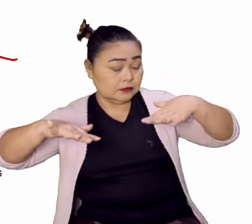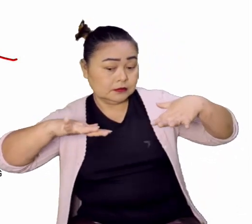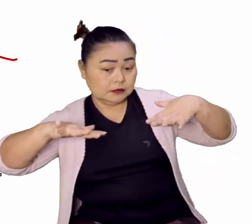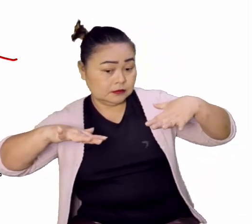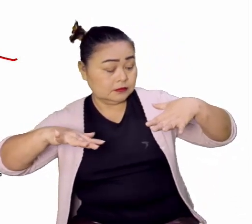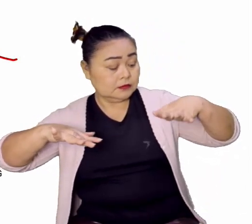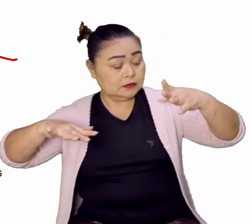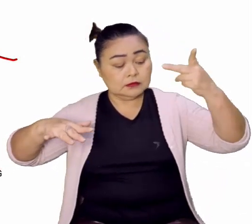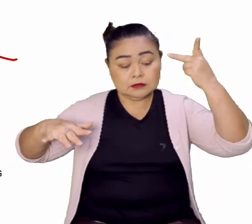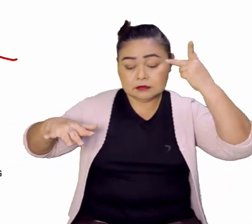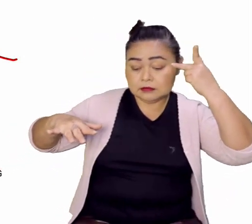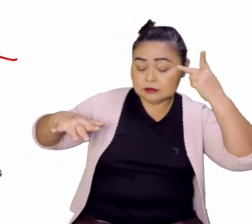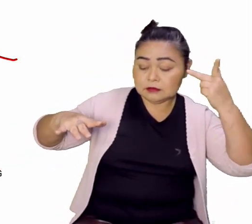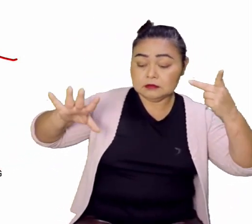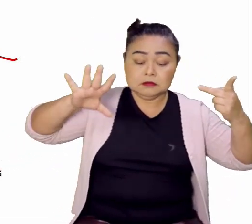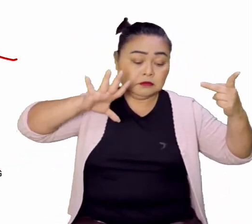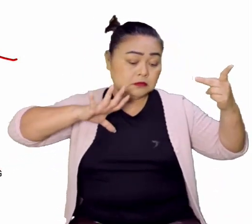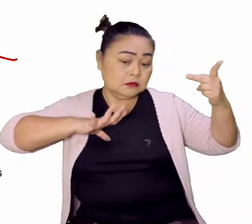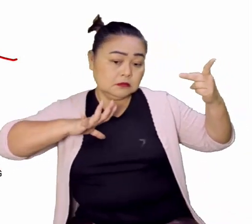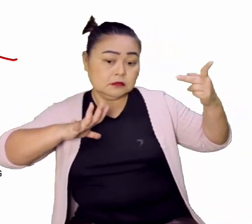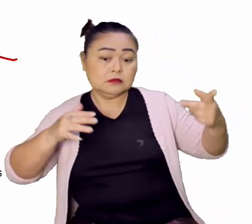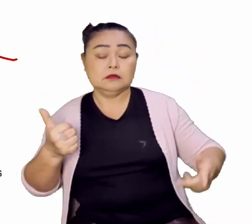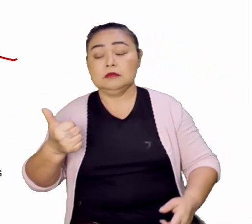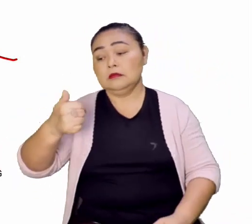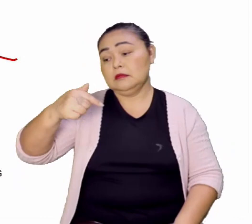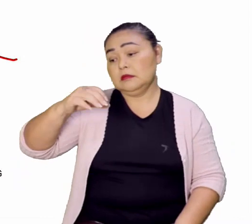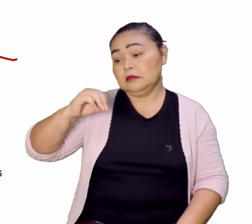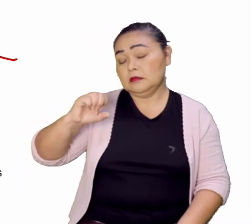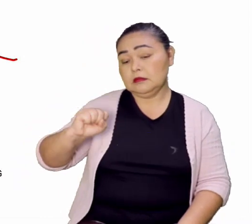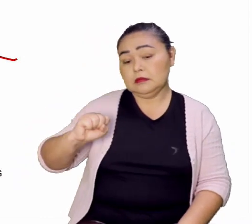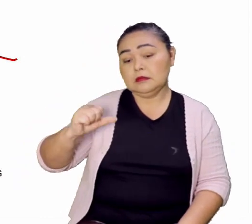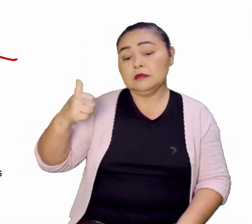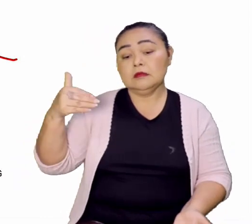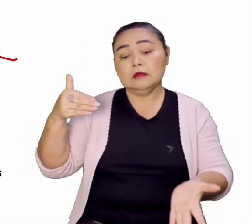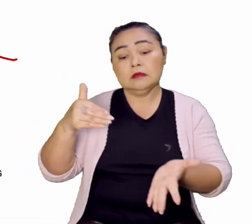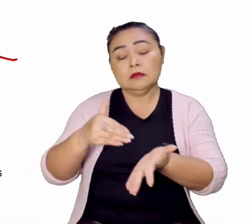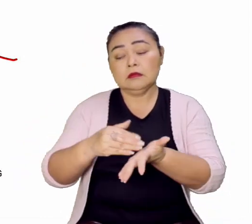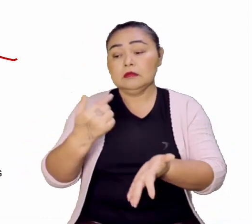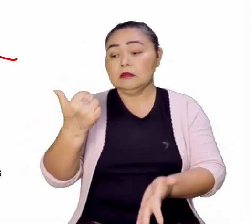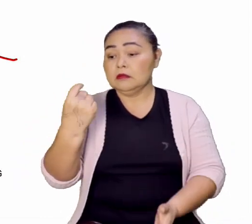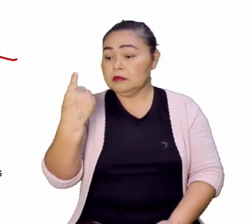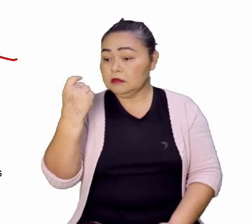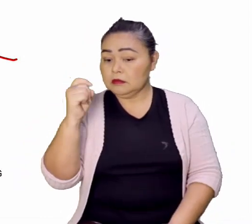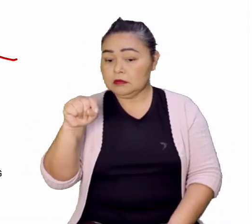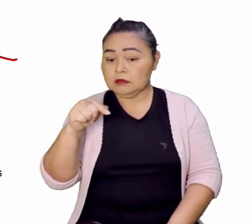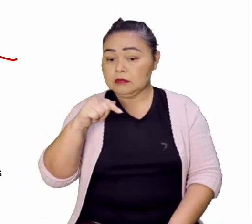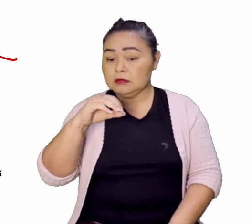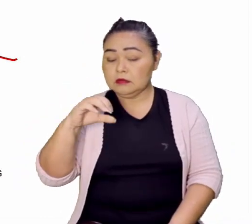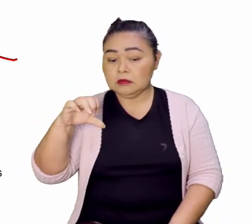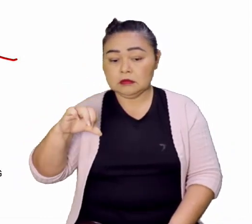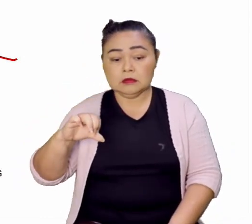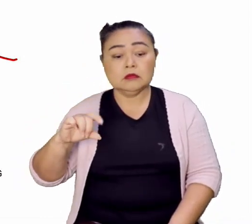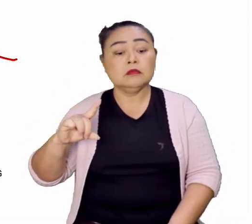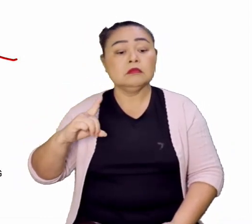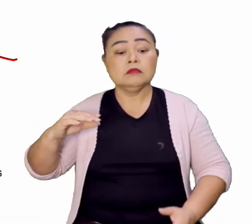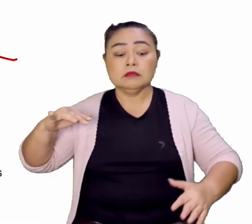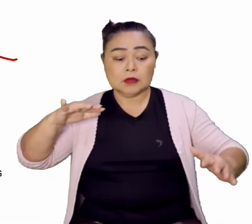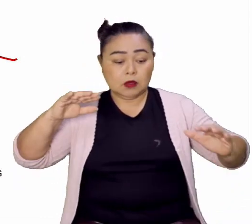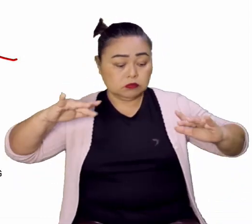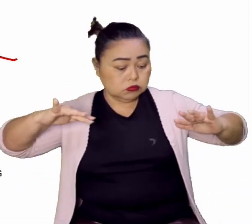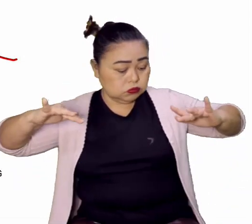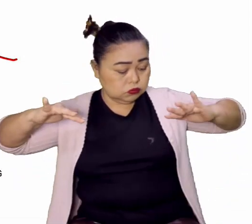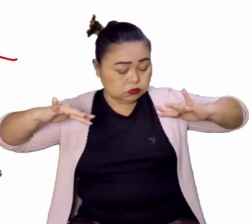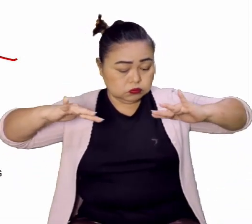1708 a 1799, um ano apenas, foi um conflito violento entre paulistas e